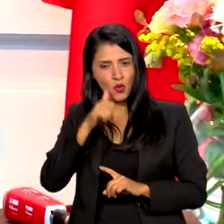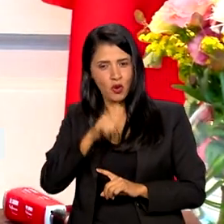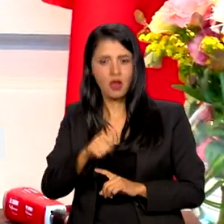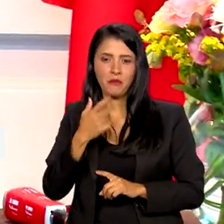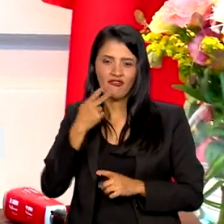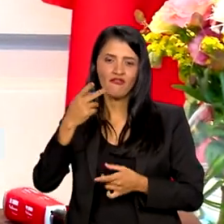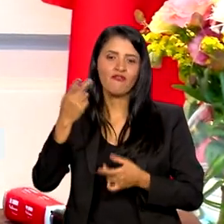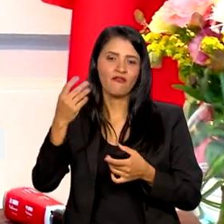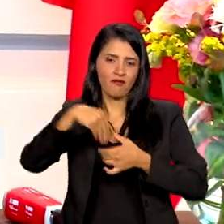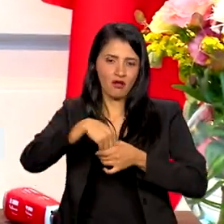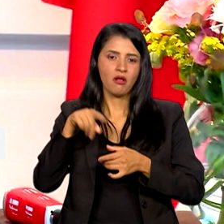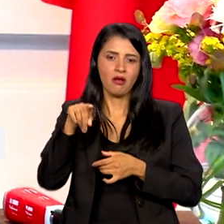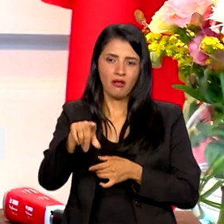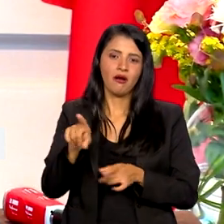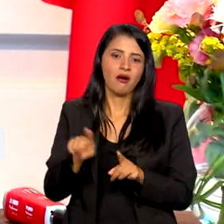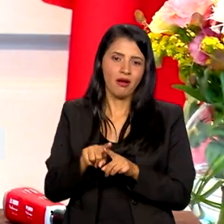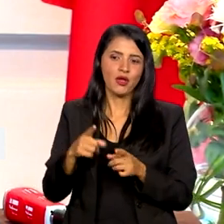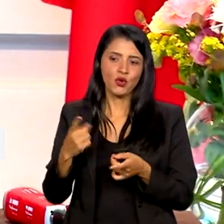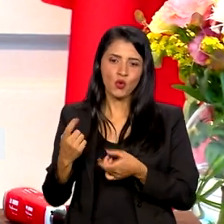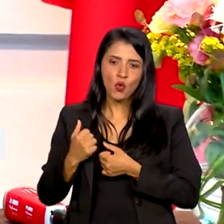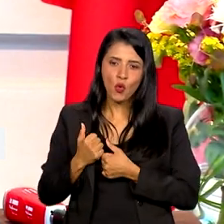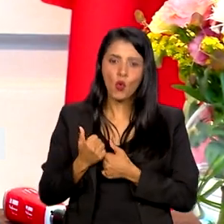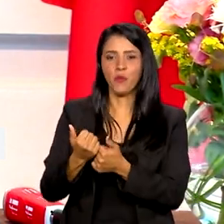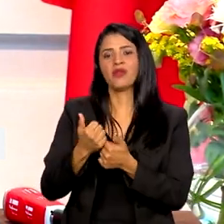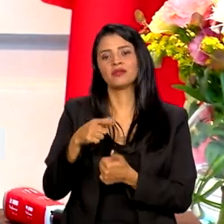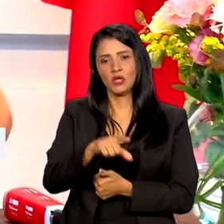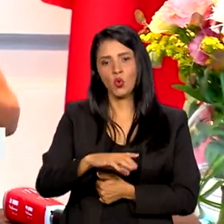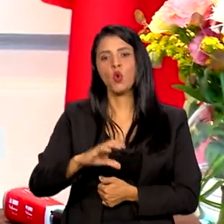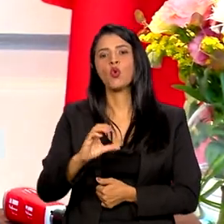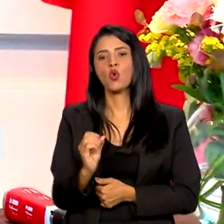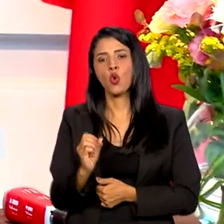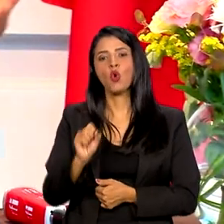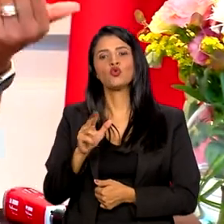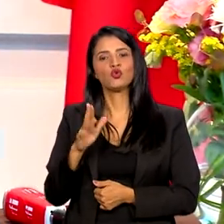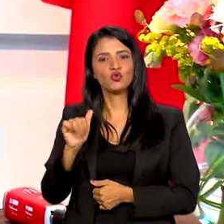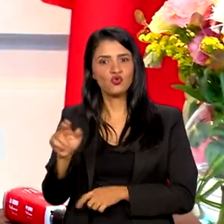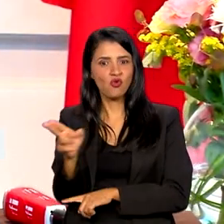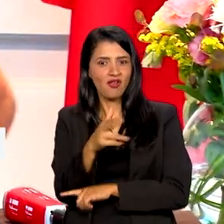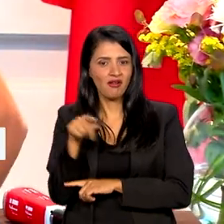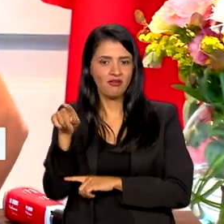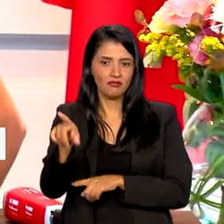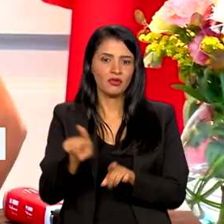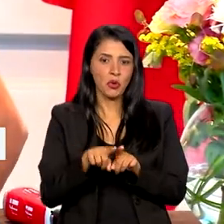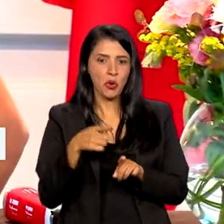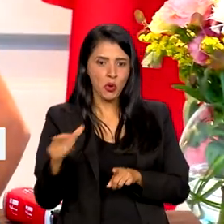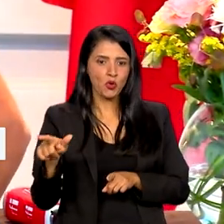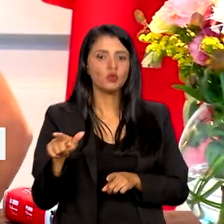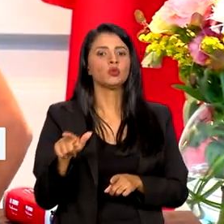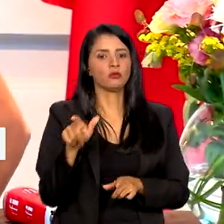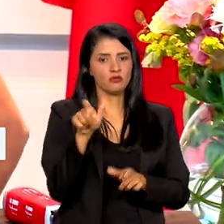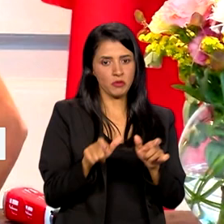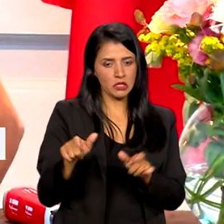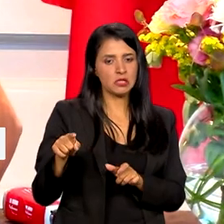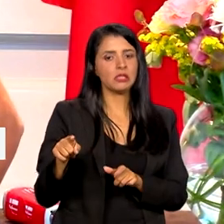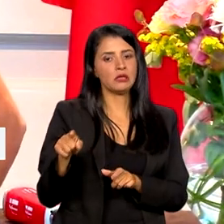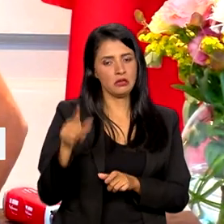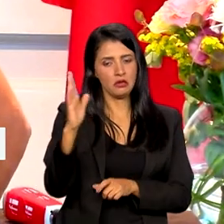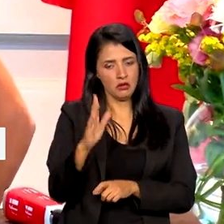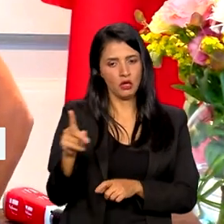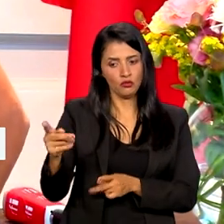o consulado, que foi ali também uma outra pauta que os brasileiros e brasileiras nos trouxeram, de